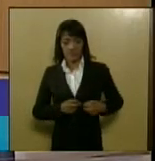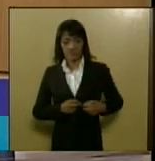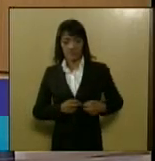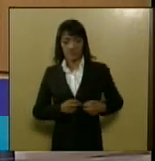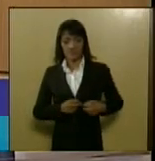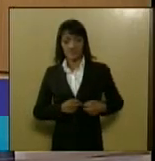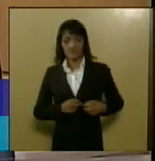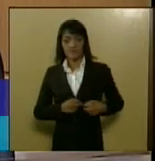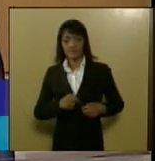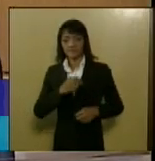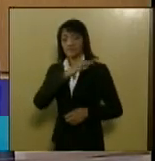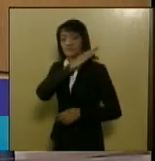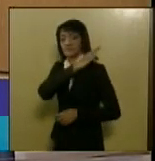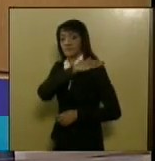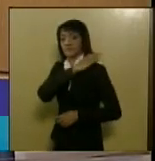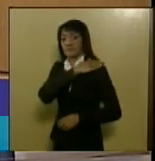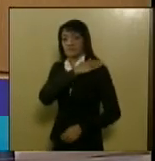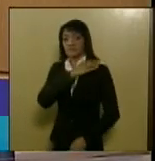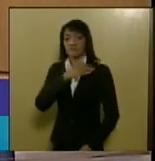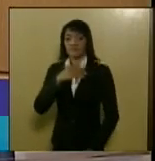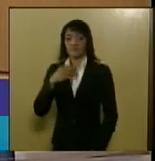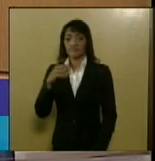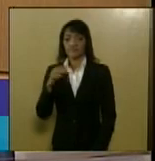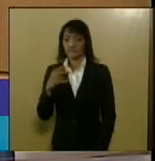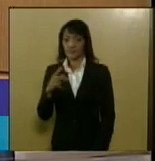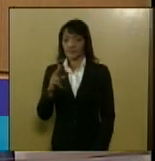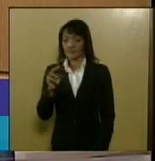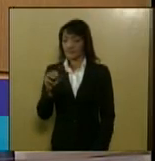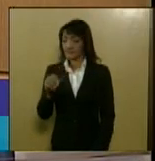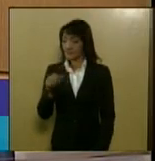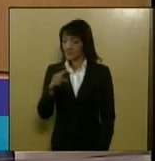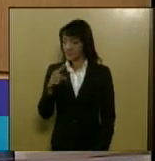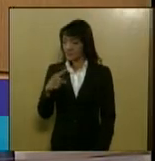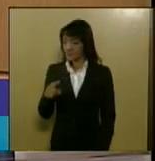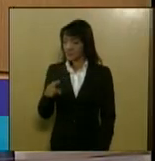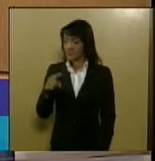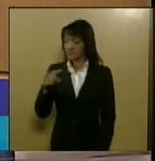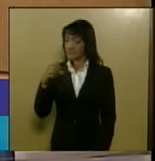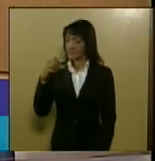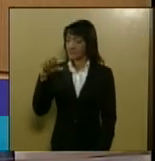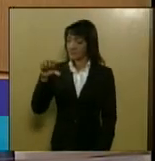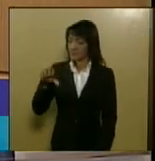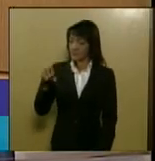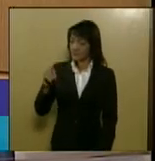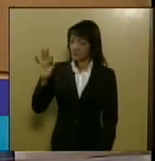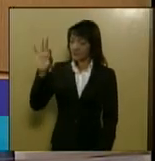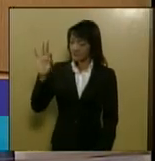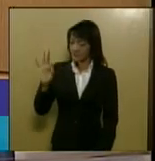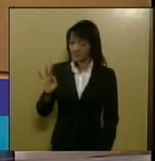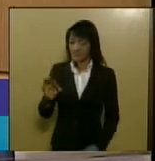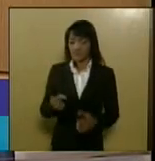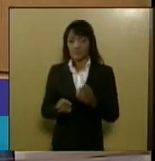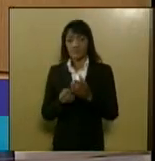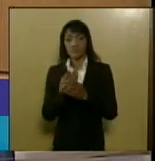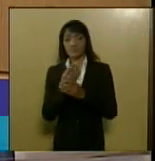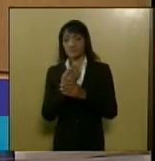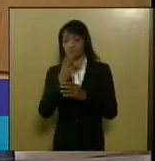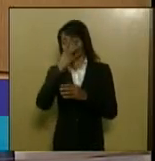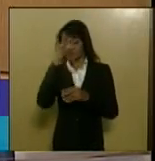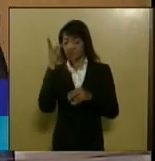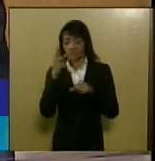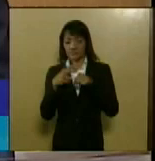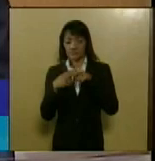ocorre em 90% da ocorrência do câncer de pulmão ocorre em fumantes